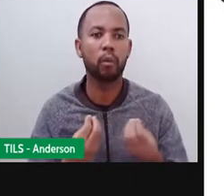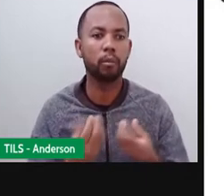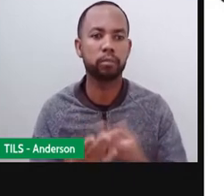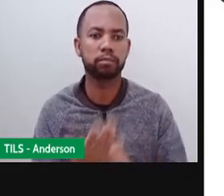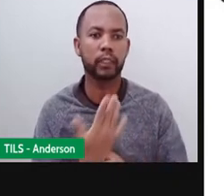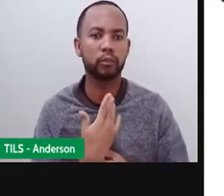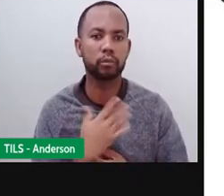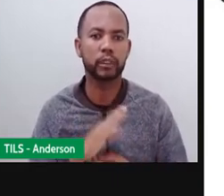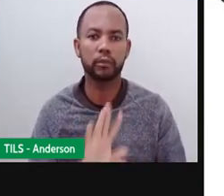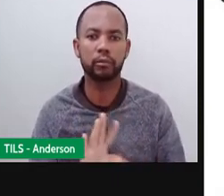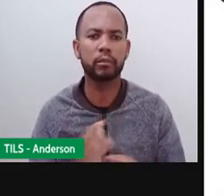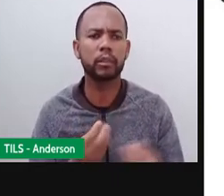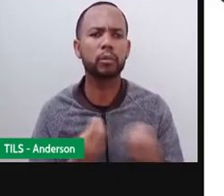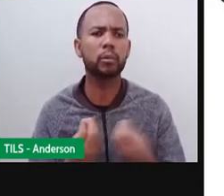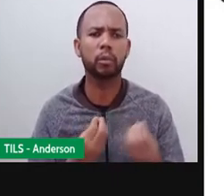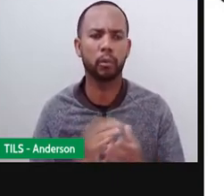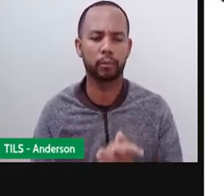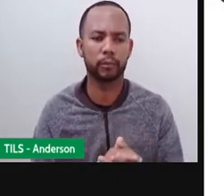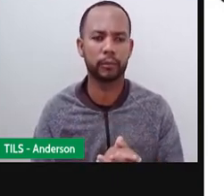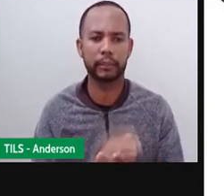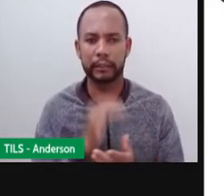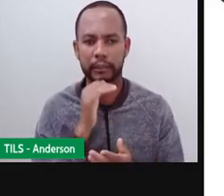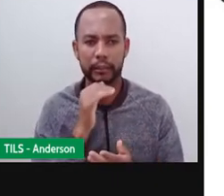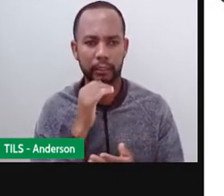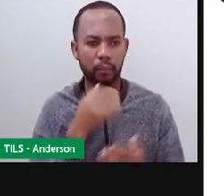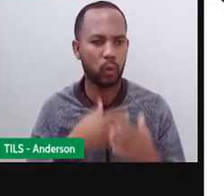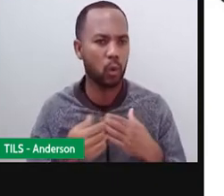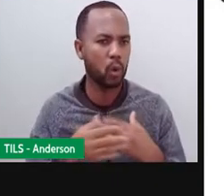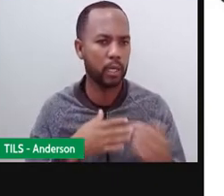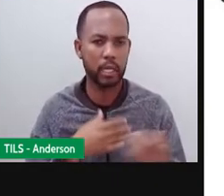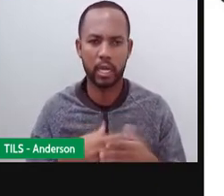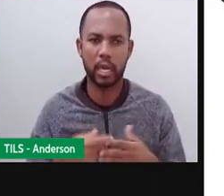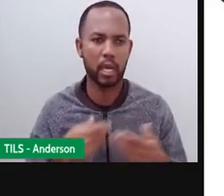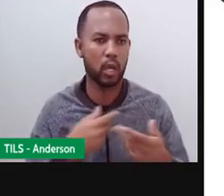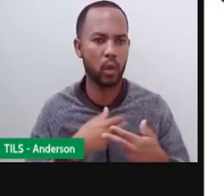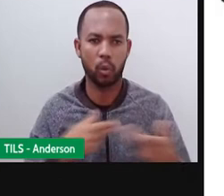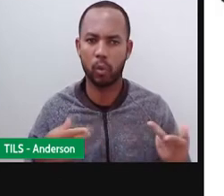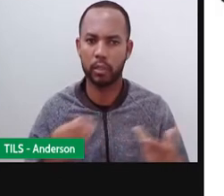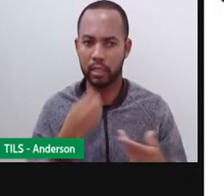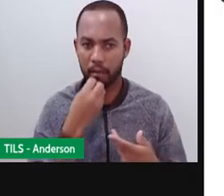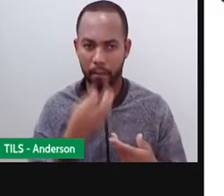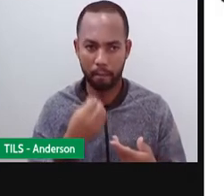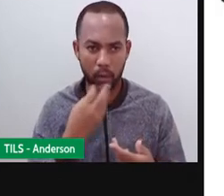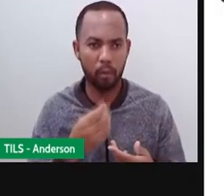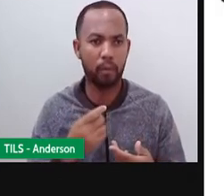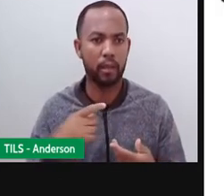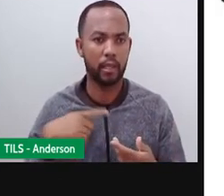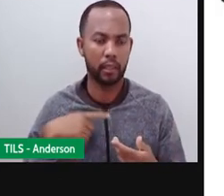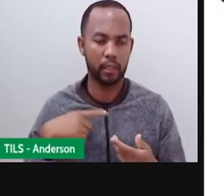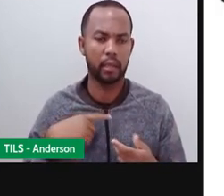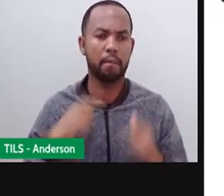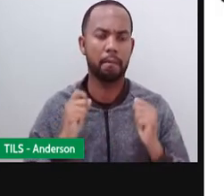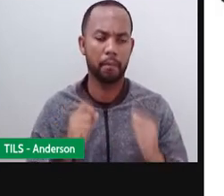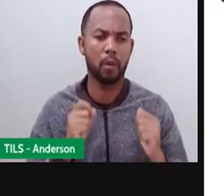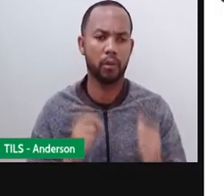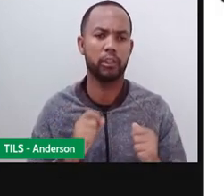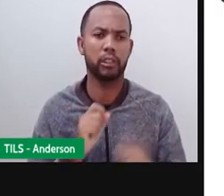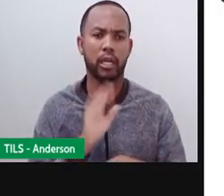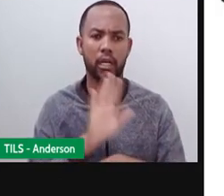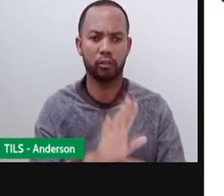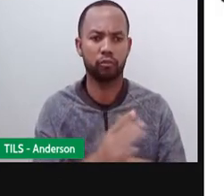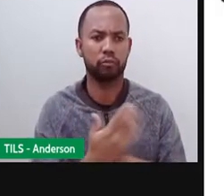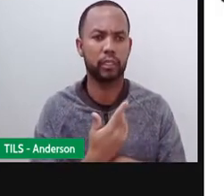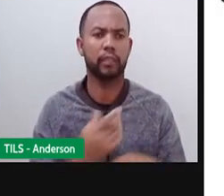história? A gente vai fazer alguma coisa e que essa coisa boa que a gente fizer, ela também vai trazer o quê? Uma coisa